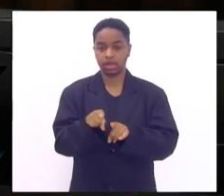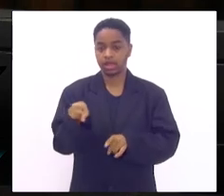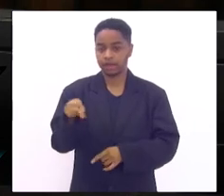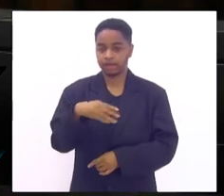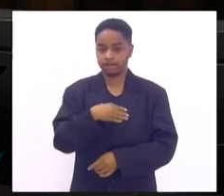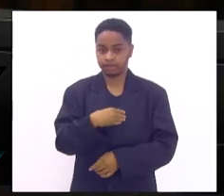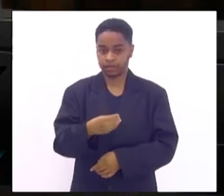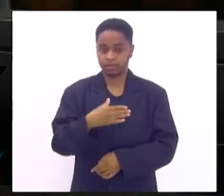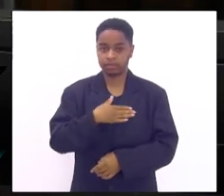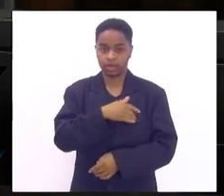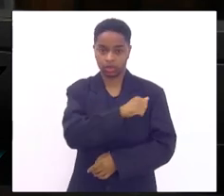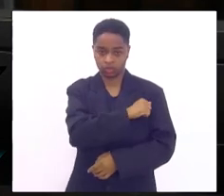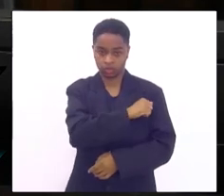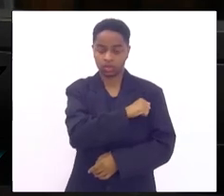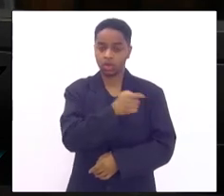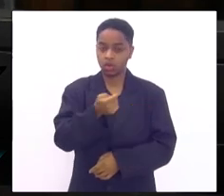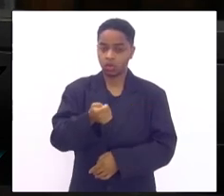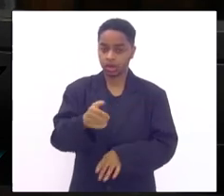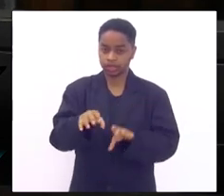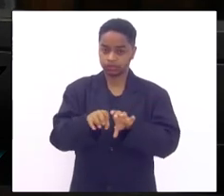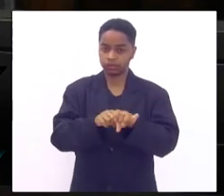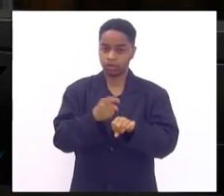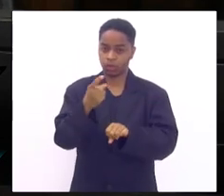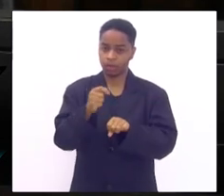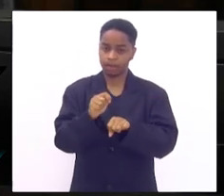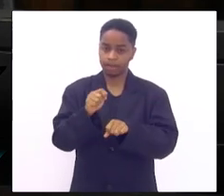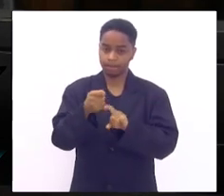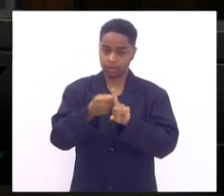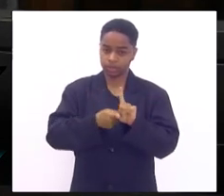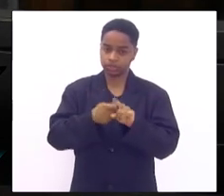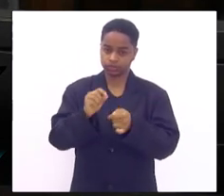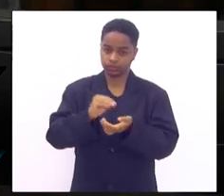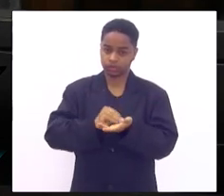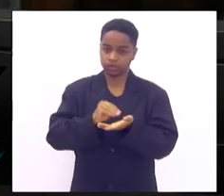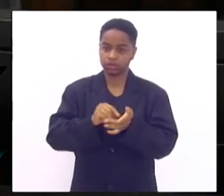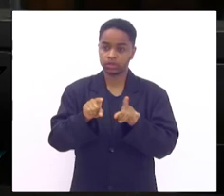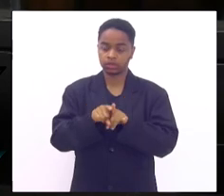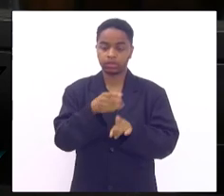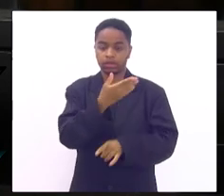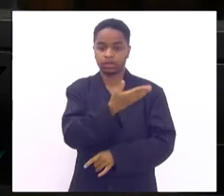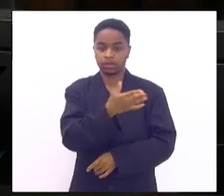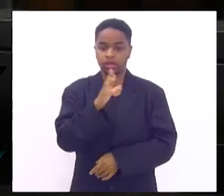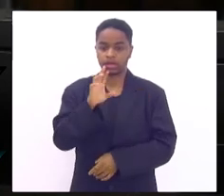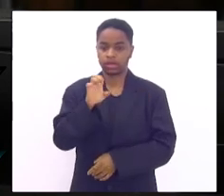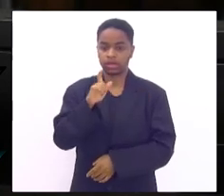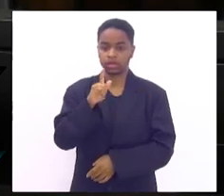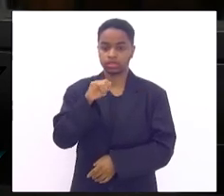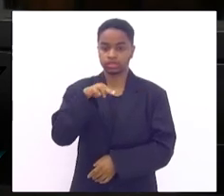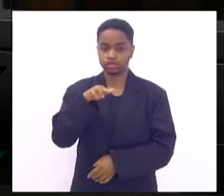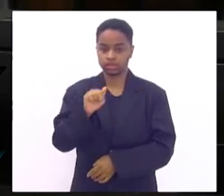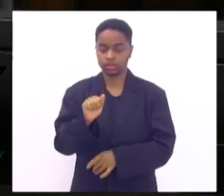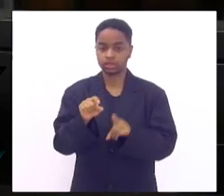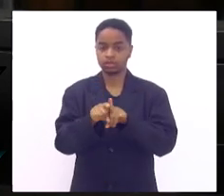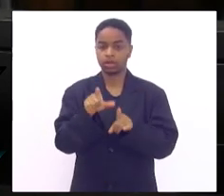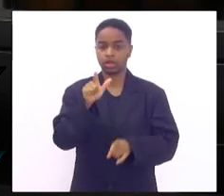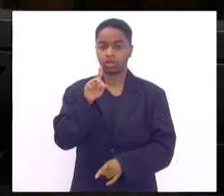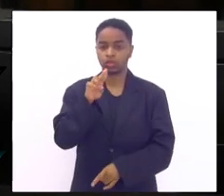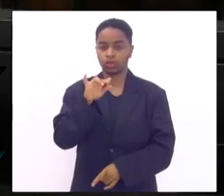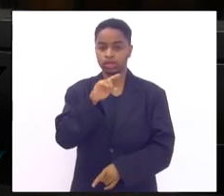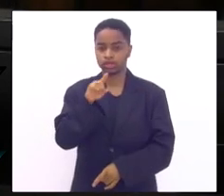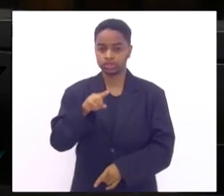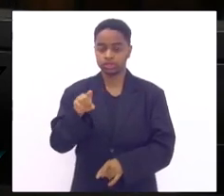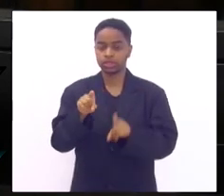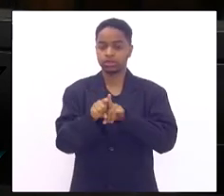e vai se formar esse ano e daqui a pouco menos de um mês doutora Regina doutor Luiz e Priscila.